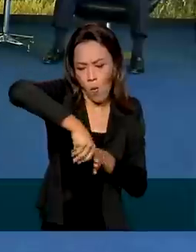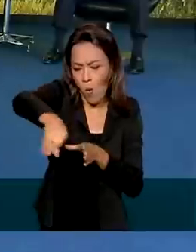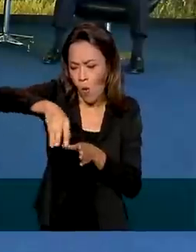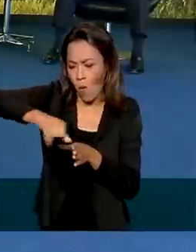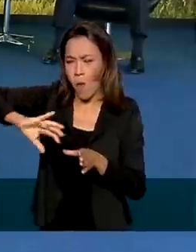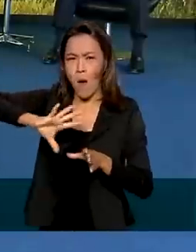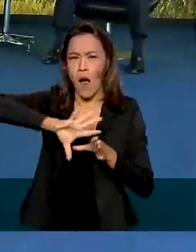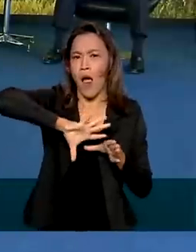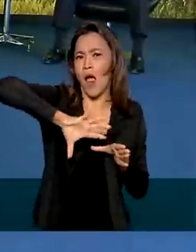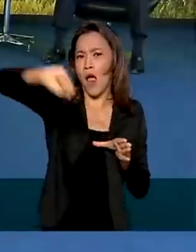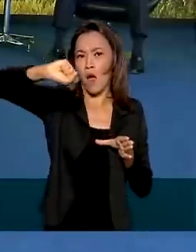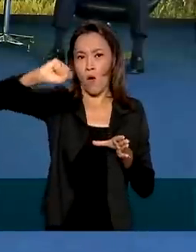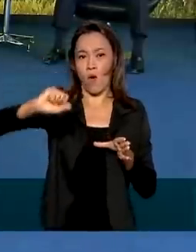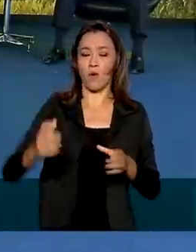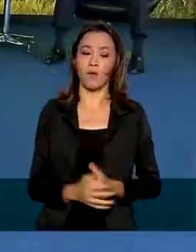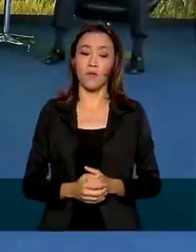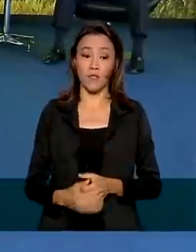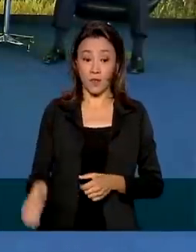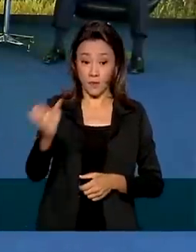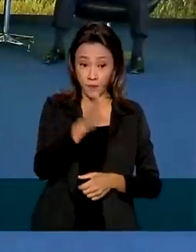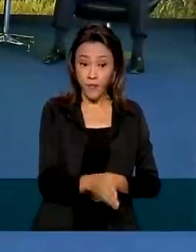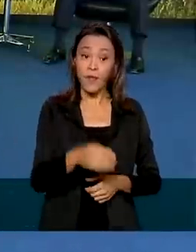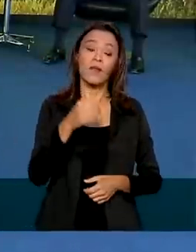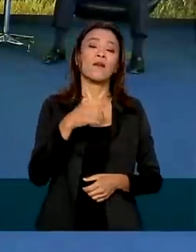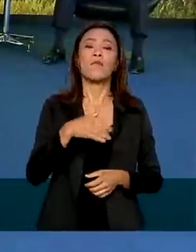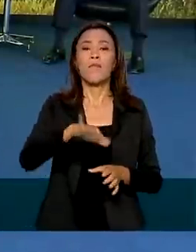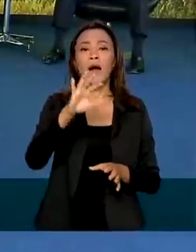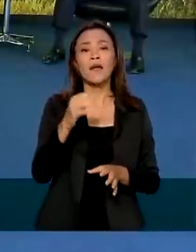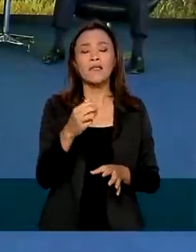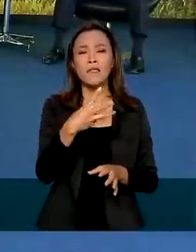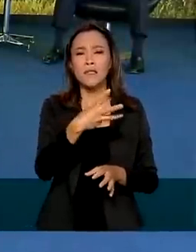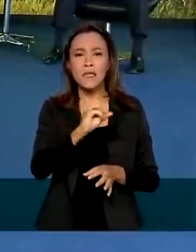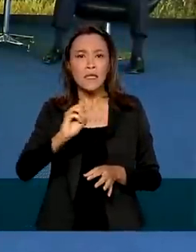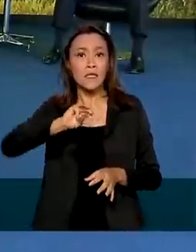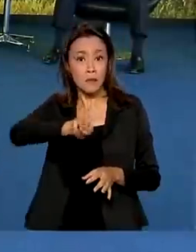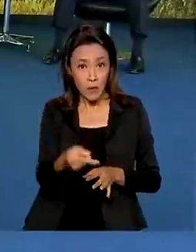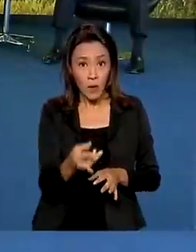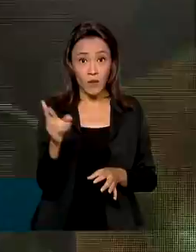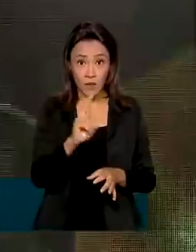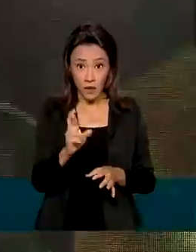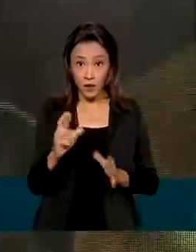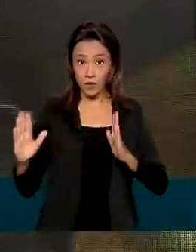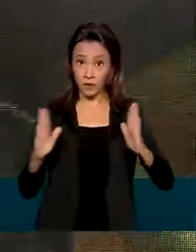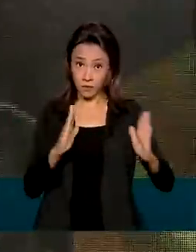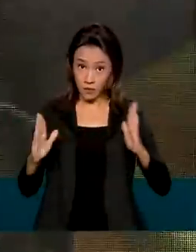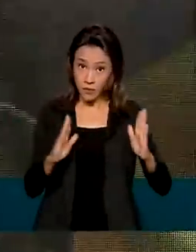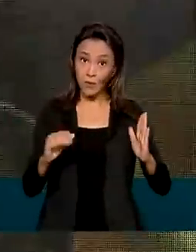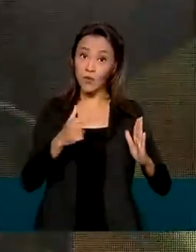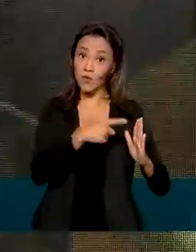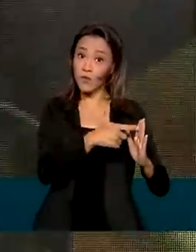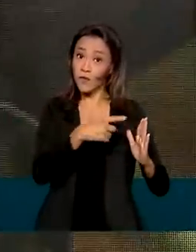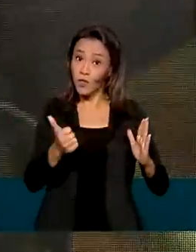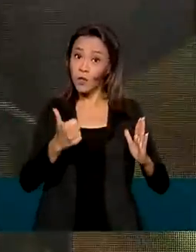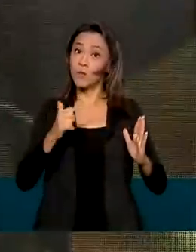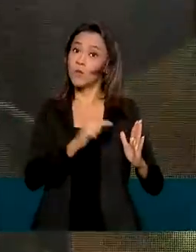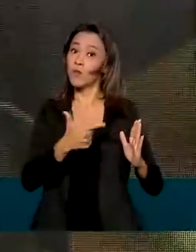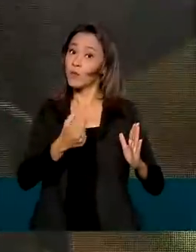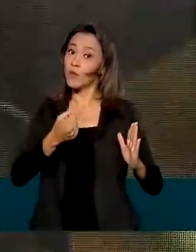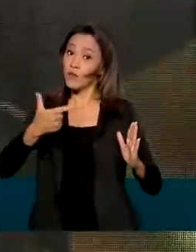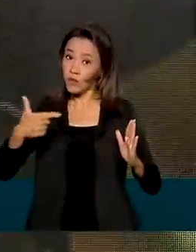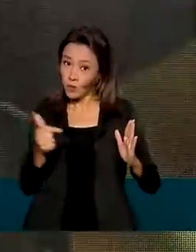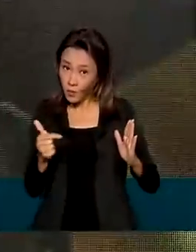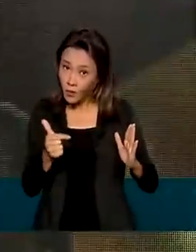300 milhões de toneladas esse ano, nessa próxima safra 2021-2022. Eu acho que com todos esses